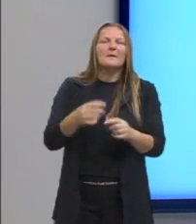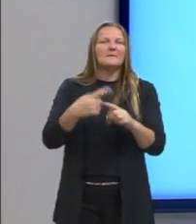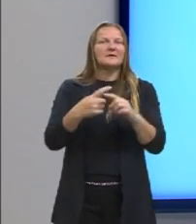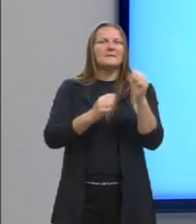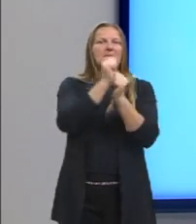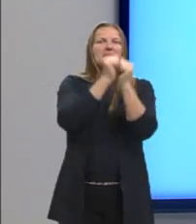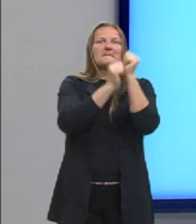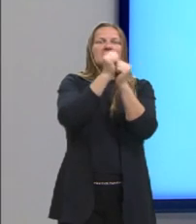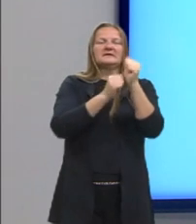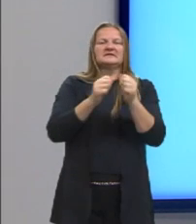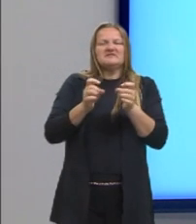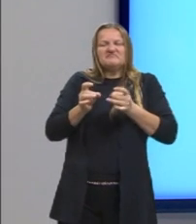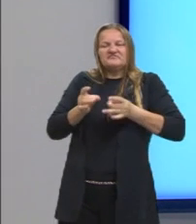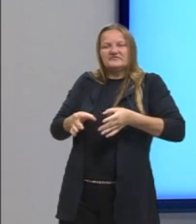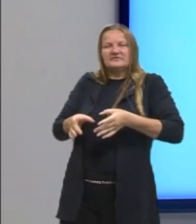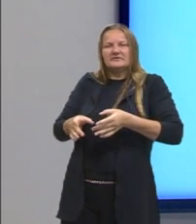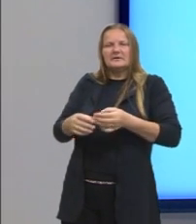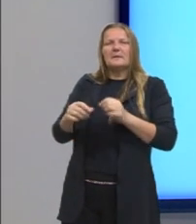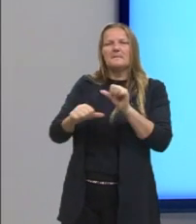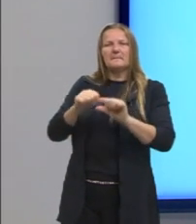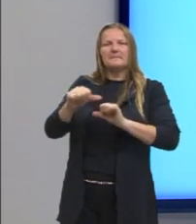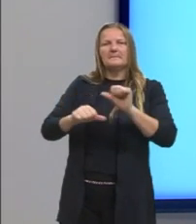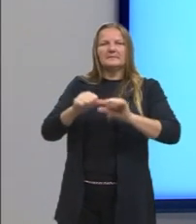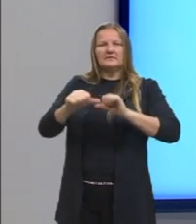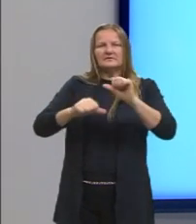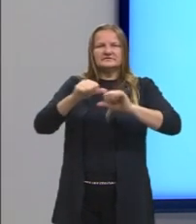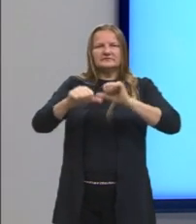então, esse lixo deveria passar por um processo